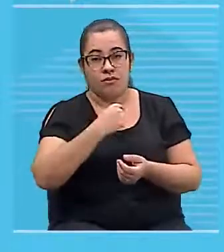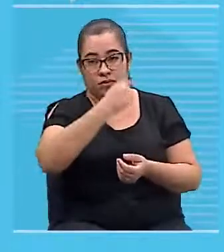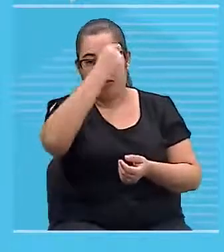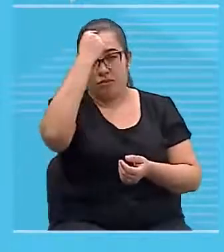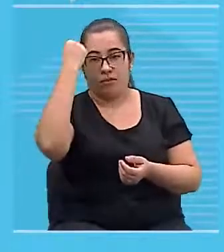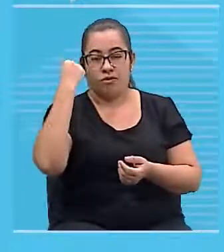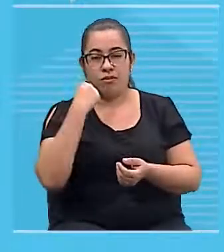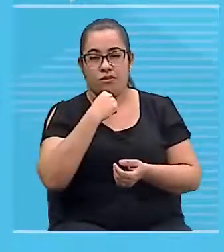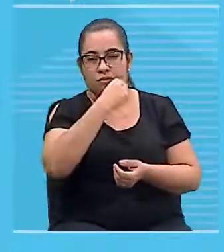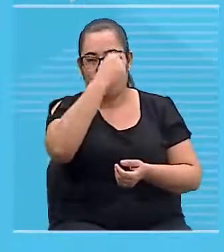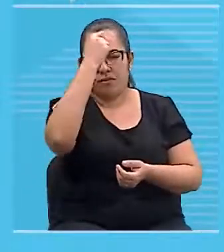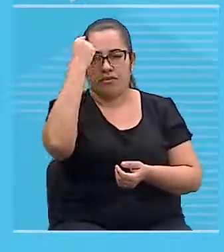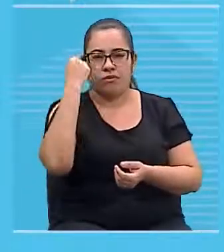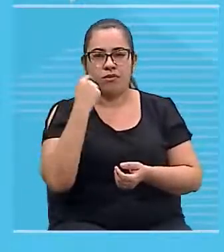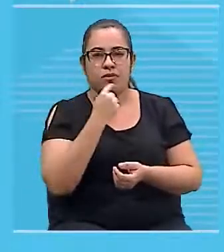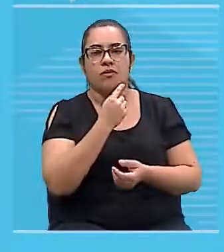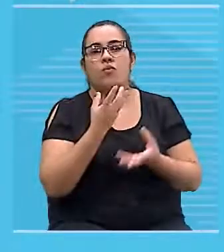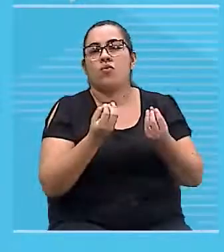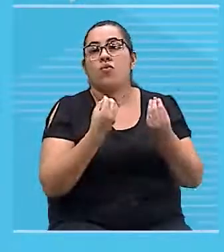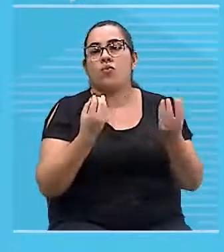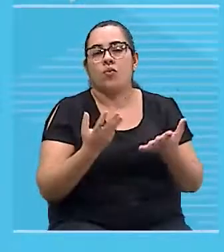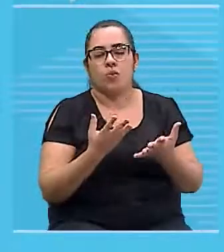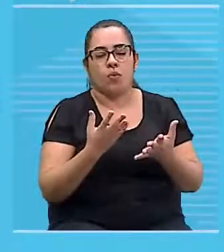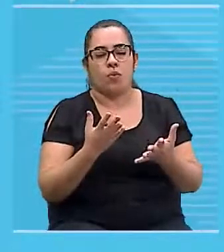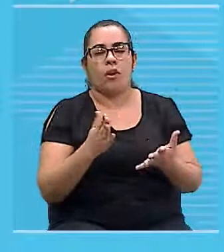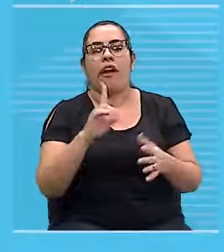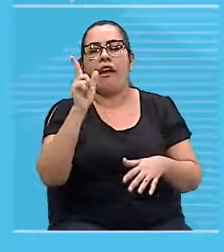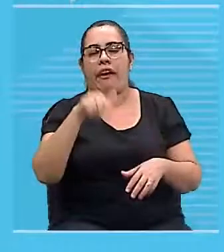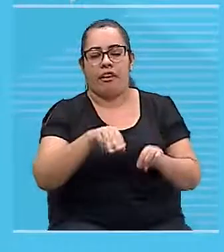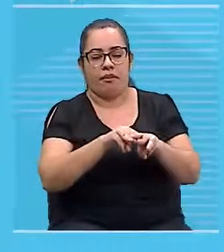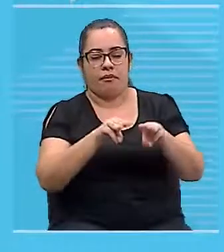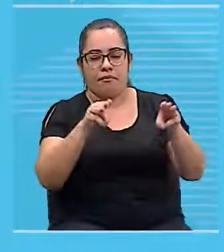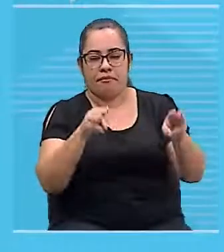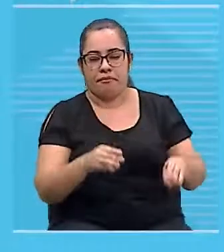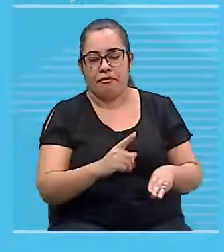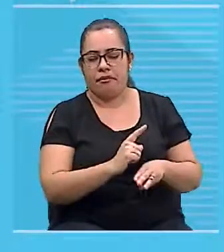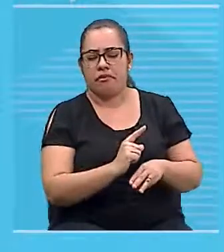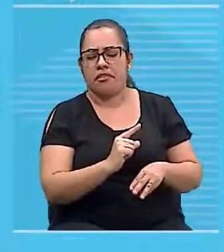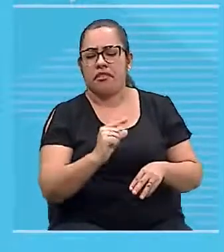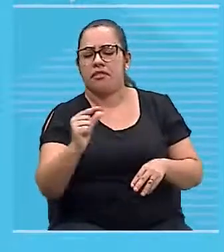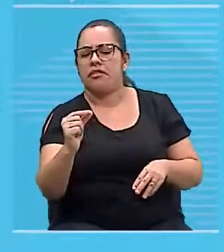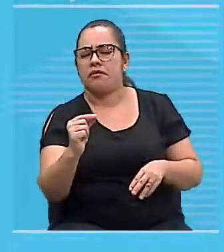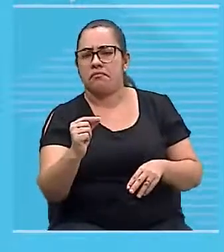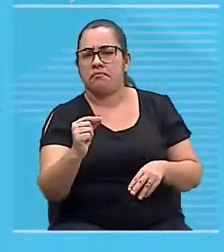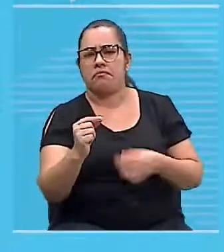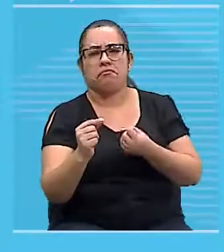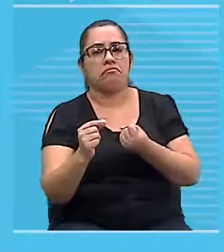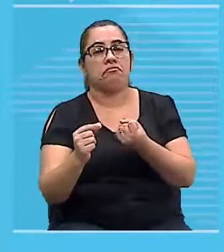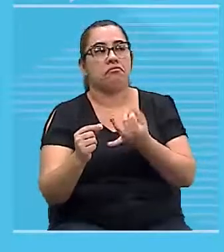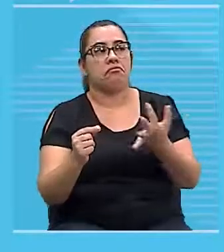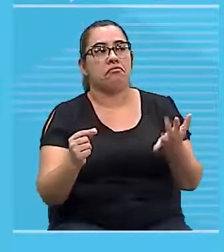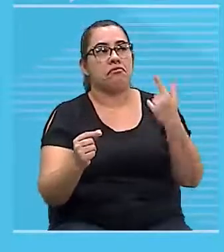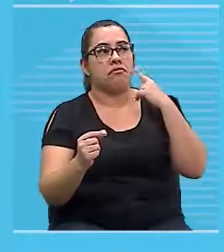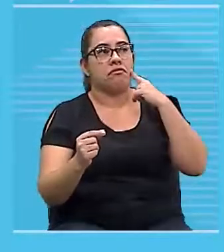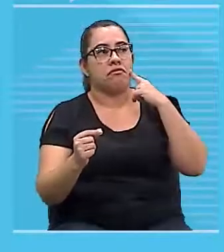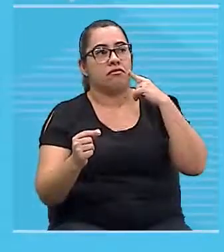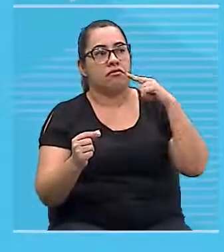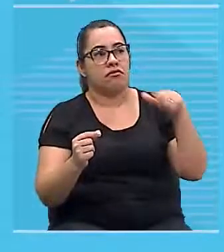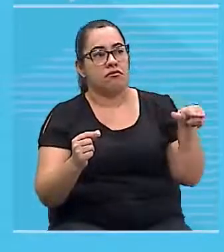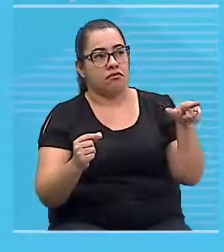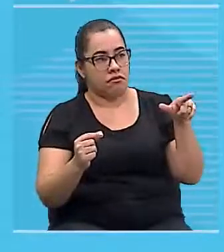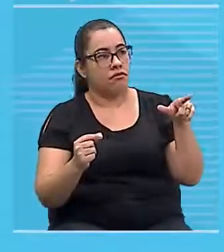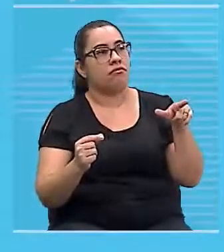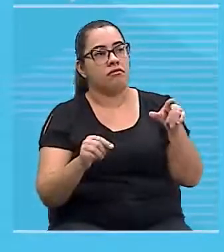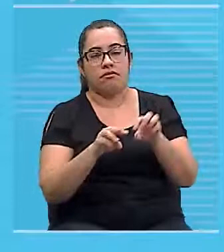Agora eu tenho sentido de saída do campo. O que vai acontecer agora? A minha